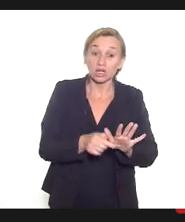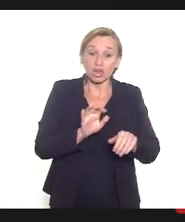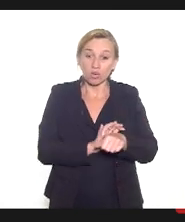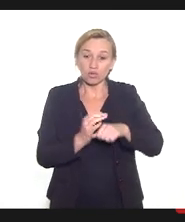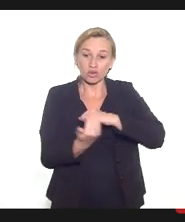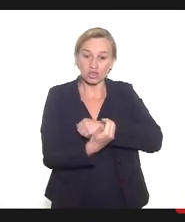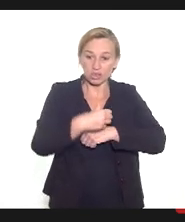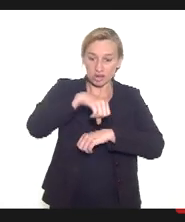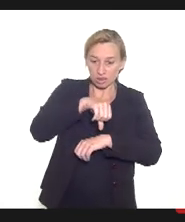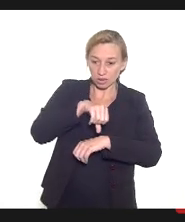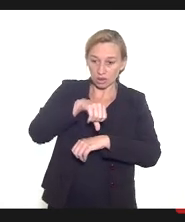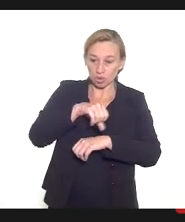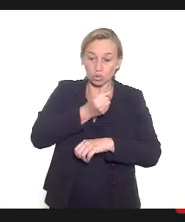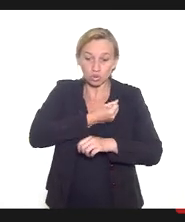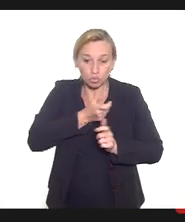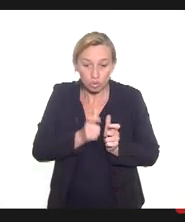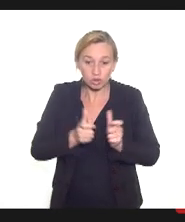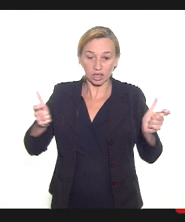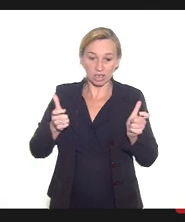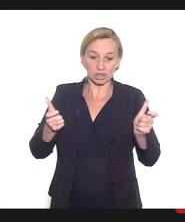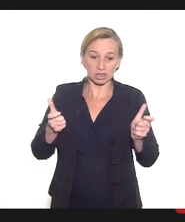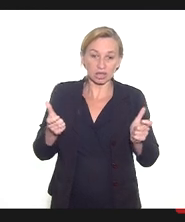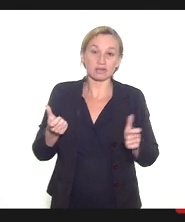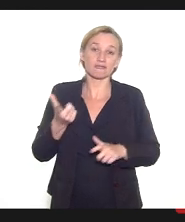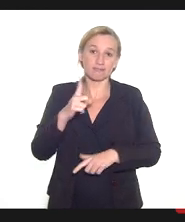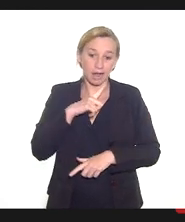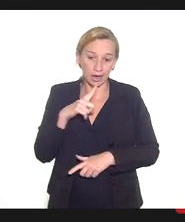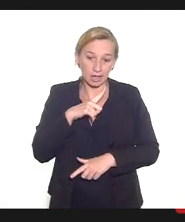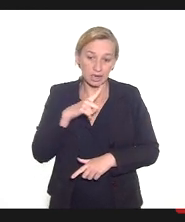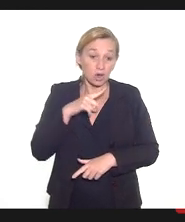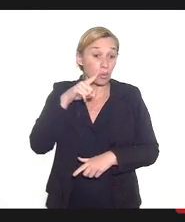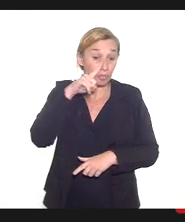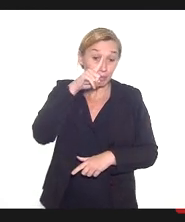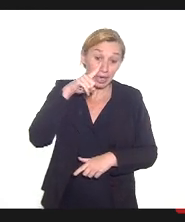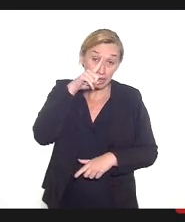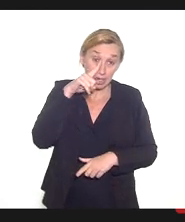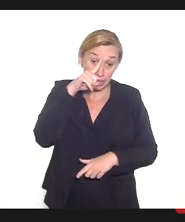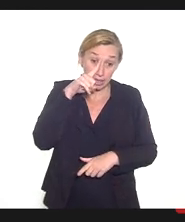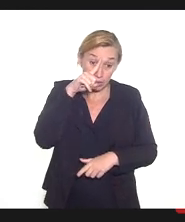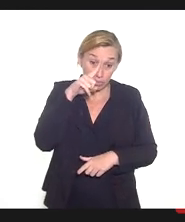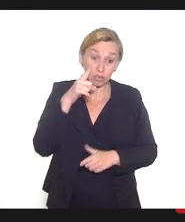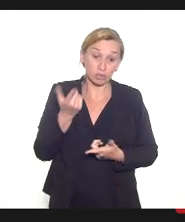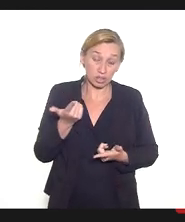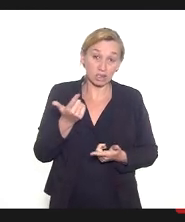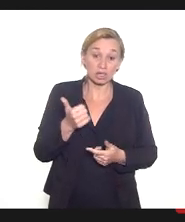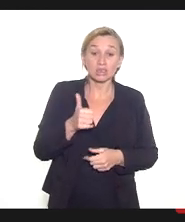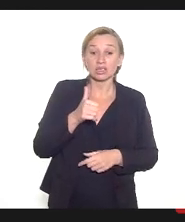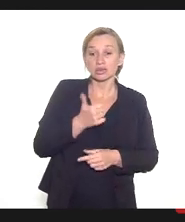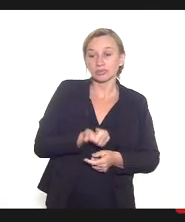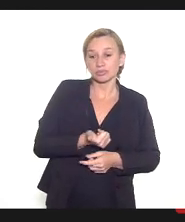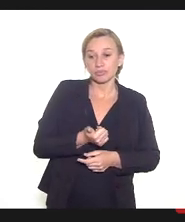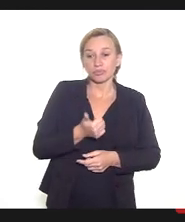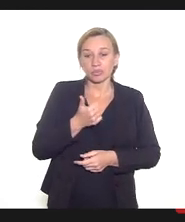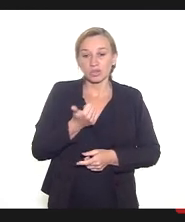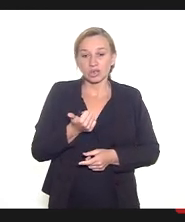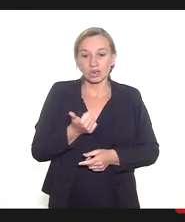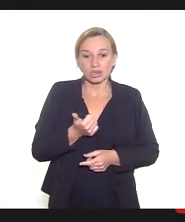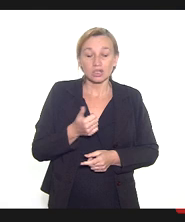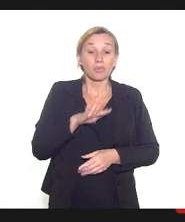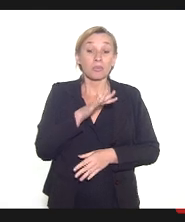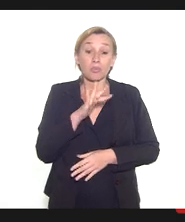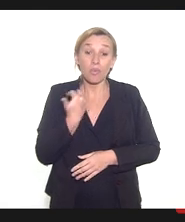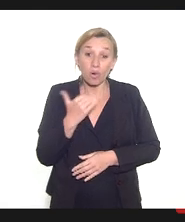Covid-19 aumenta e muito o risco de admissão em UTI, ventilação mecânica, ECMO e